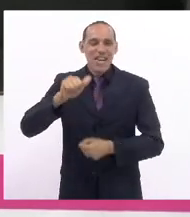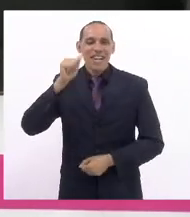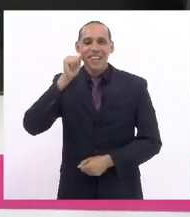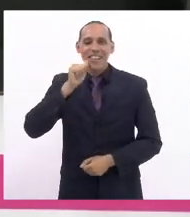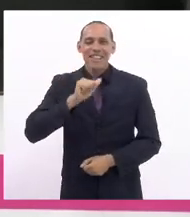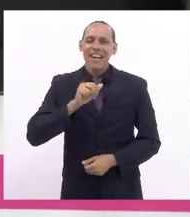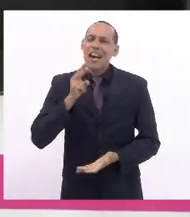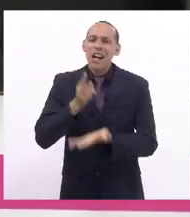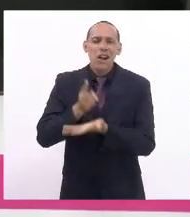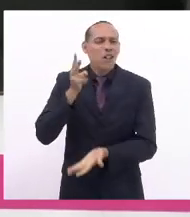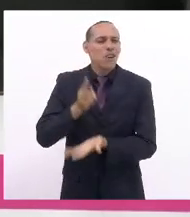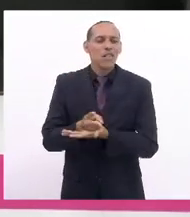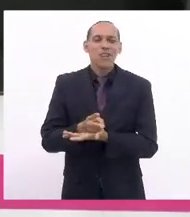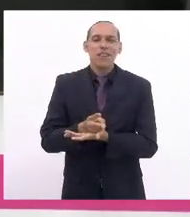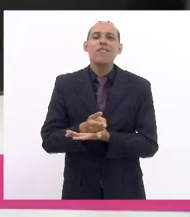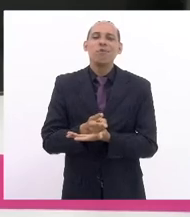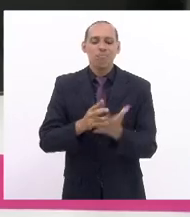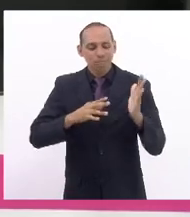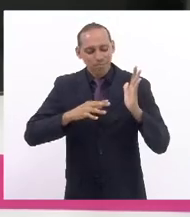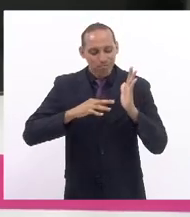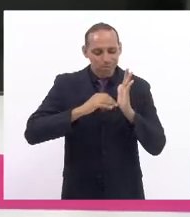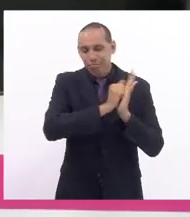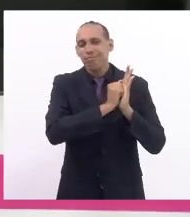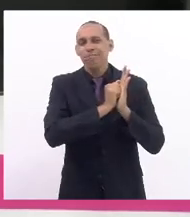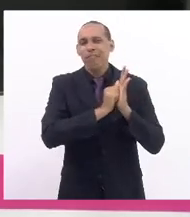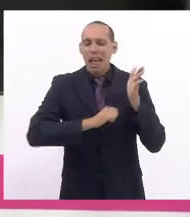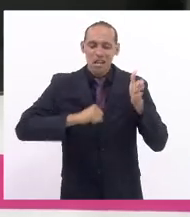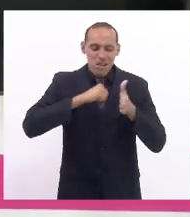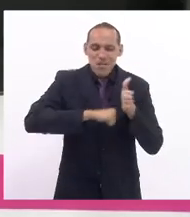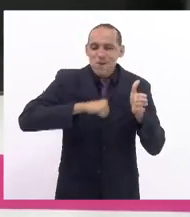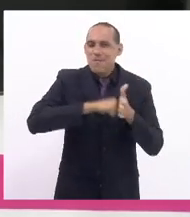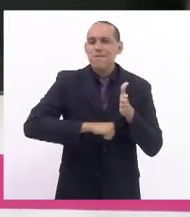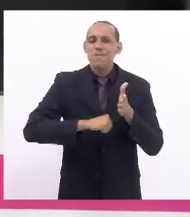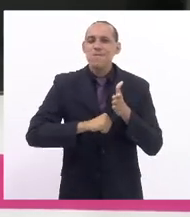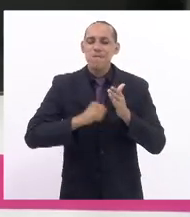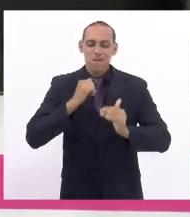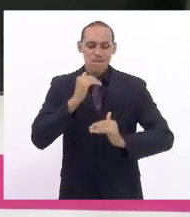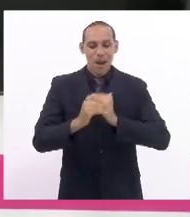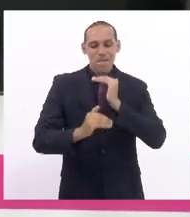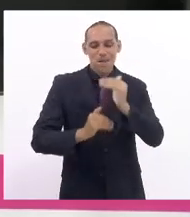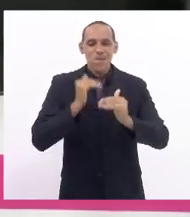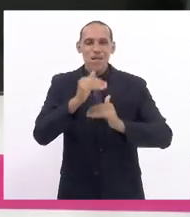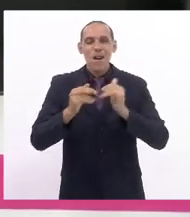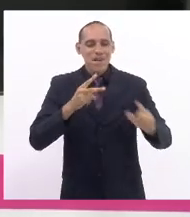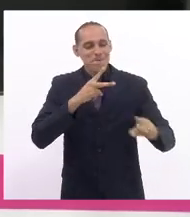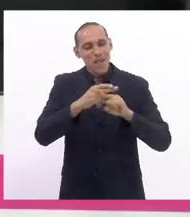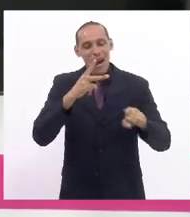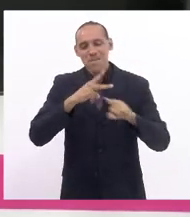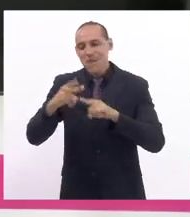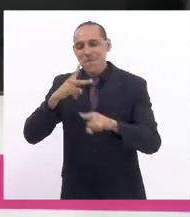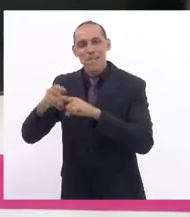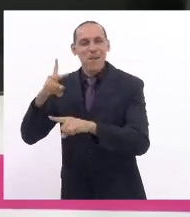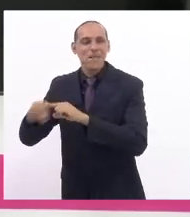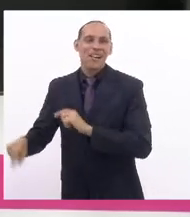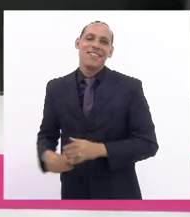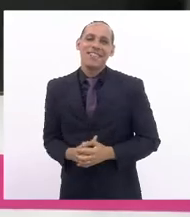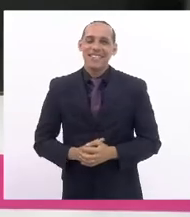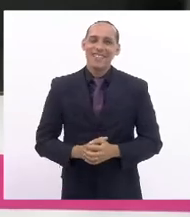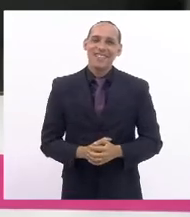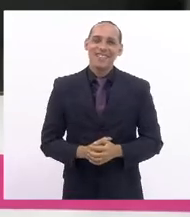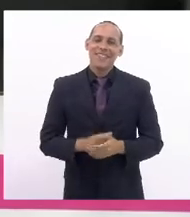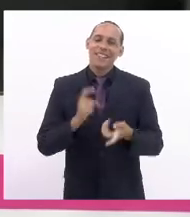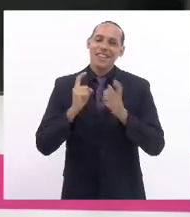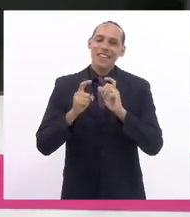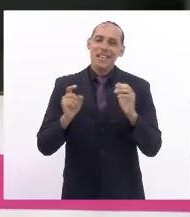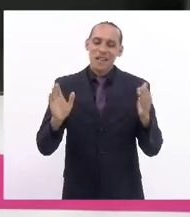continue sendo registrado por lutas, avanços, conquistas e vitórias. Declaro